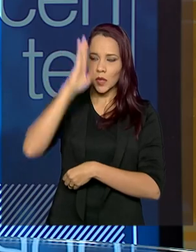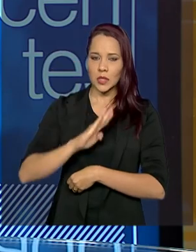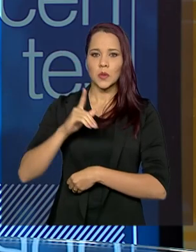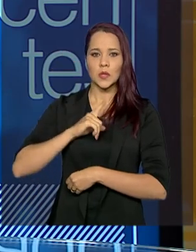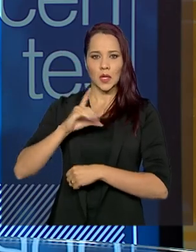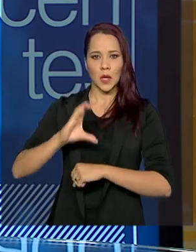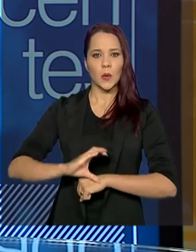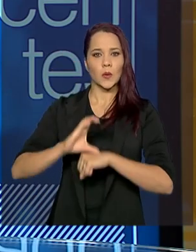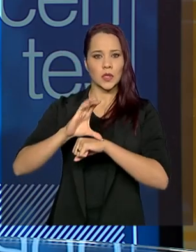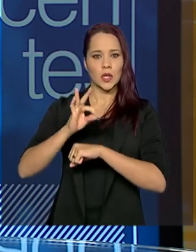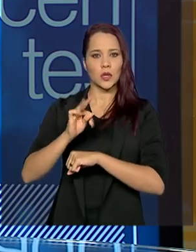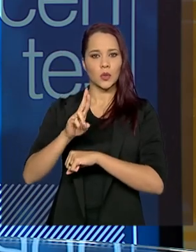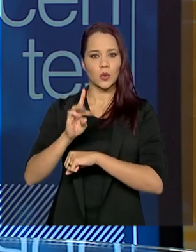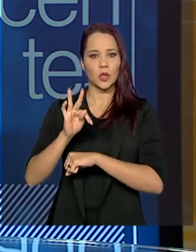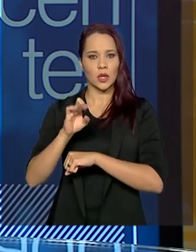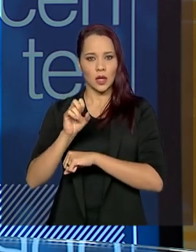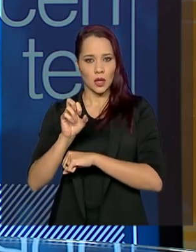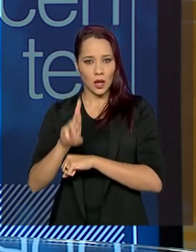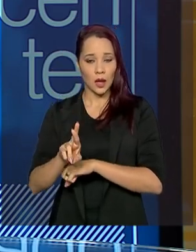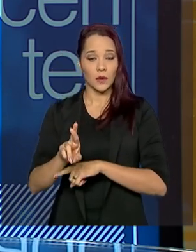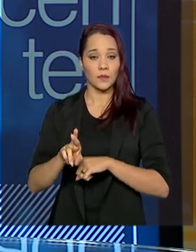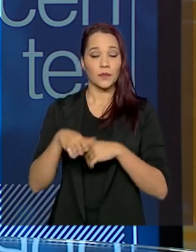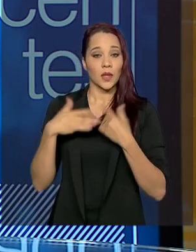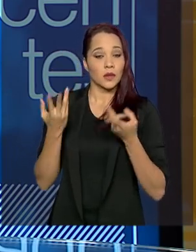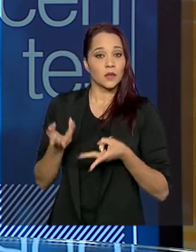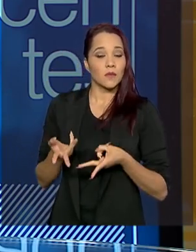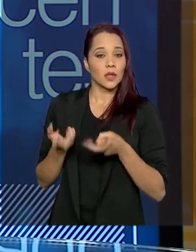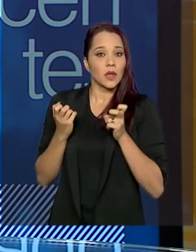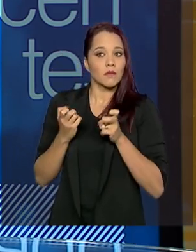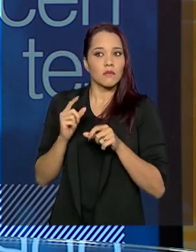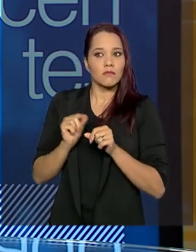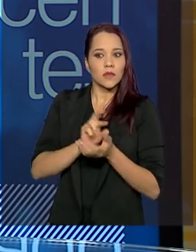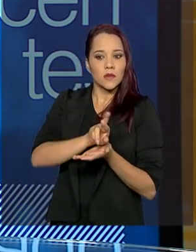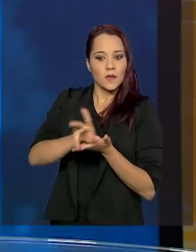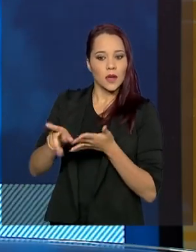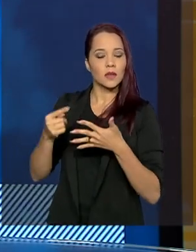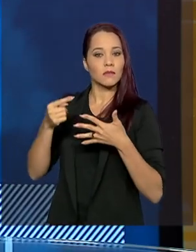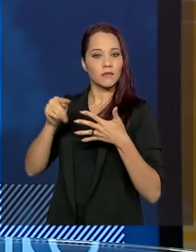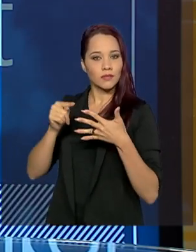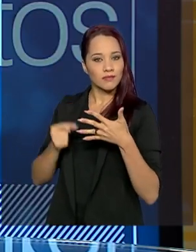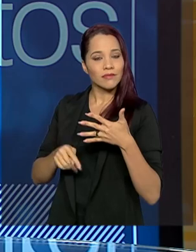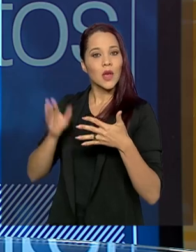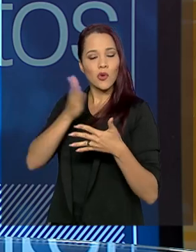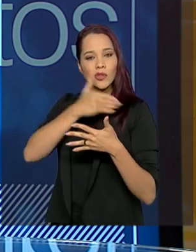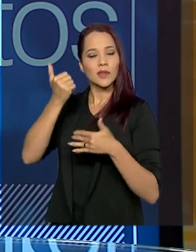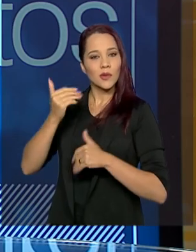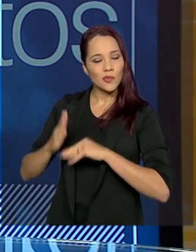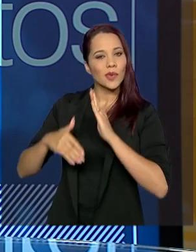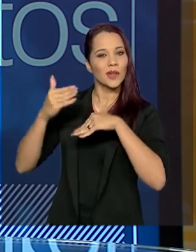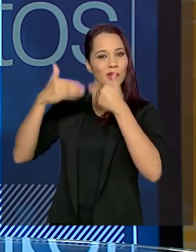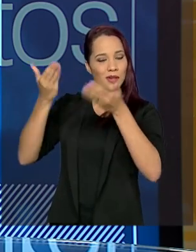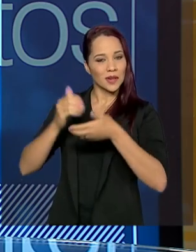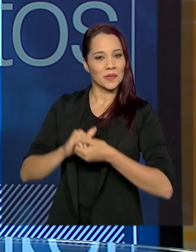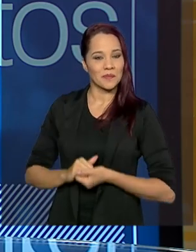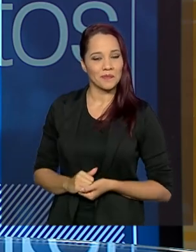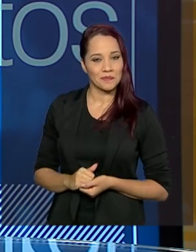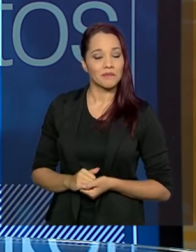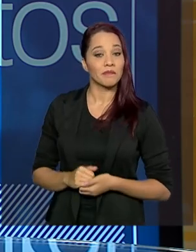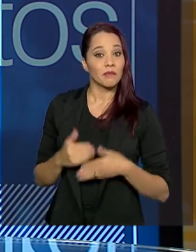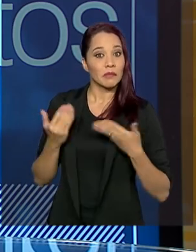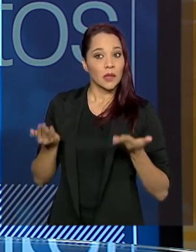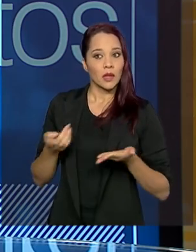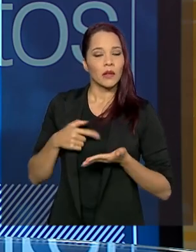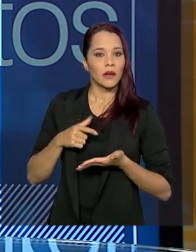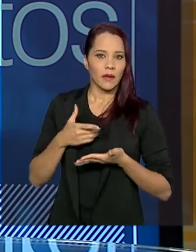conselho tutelar. Então, a gente percebe que em vários desses pontos a gente conseguiu avançar bastante. Logicamente, que é um